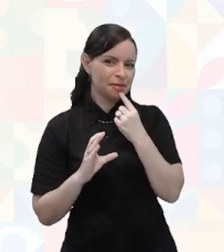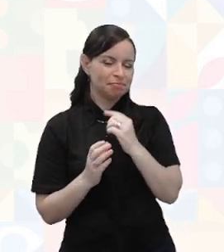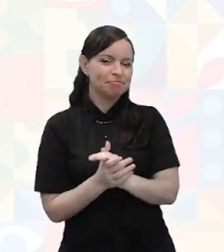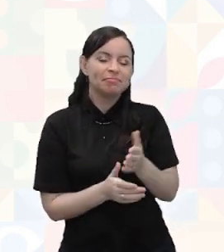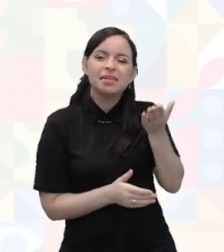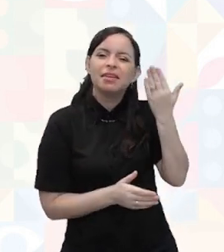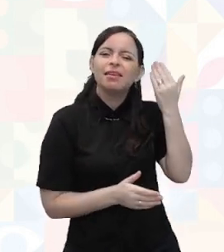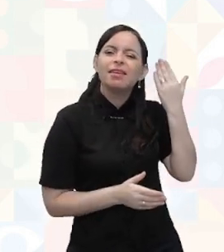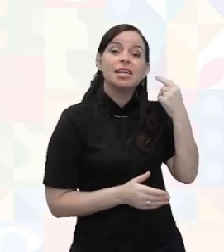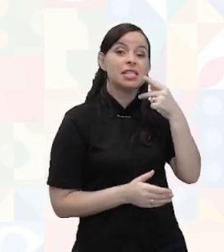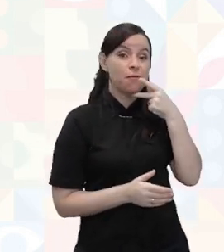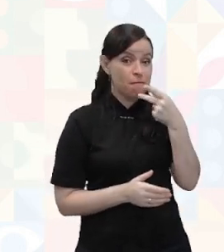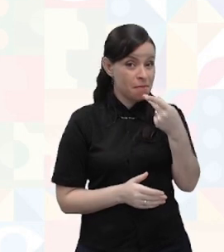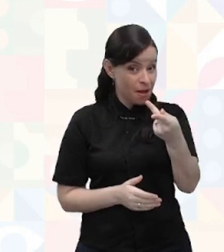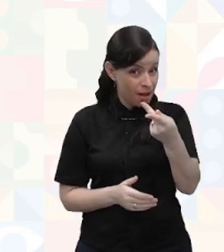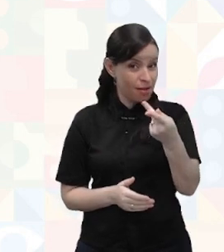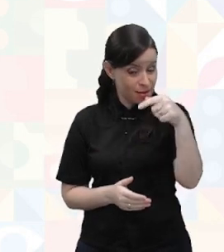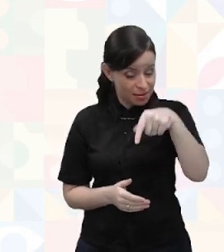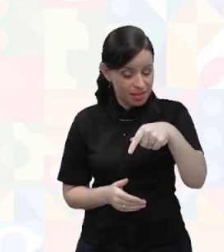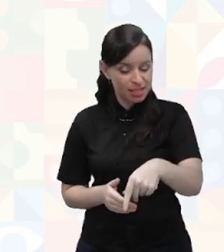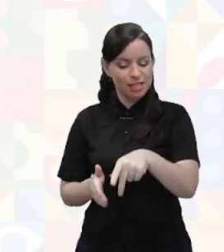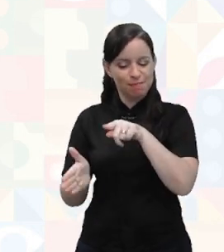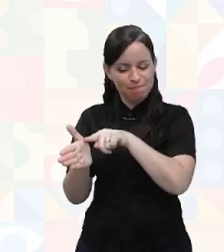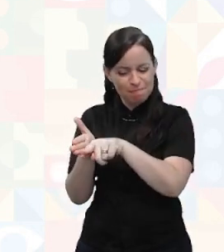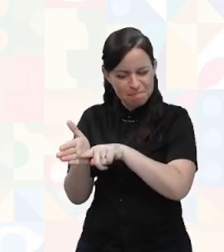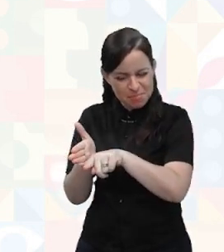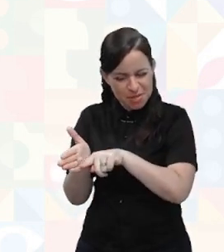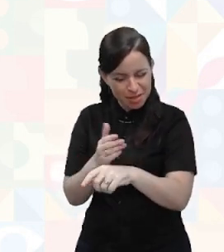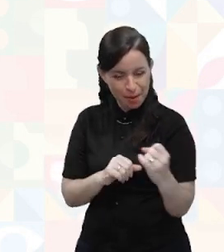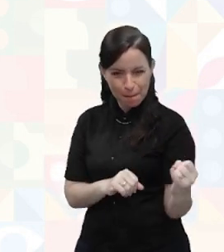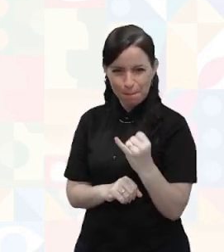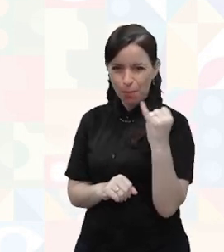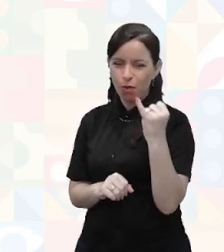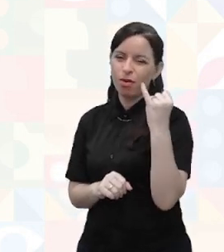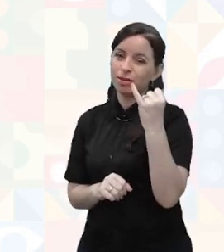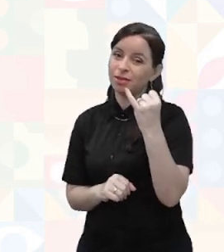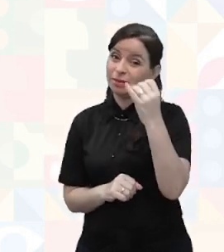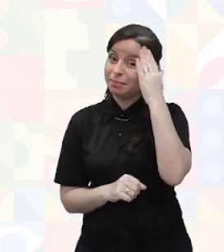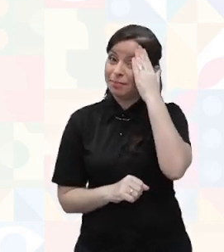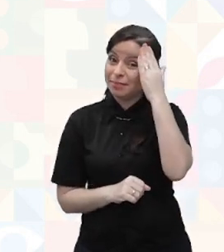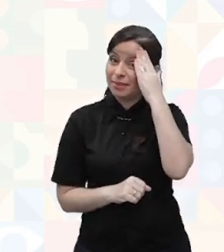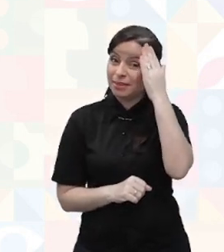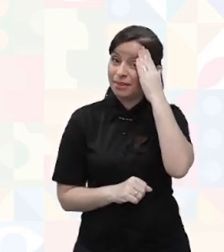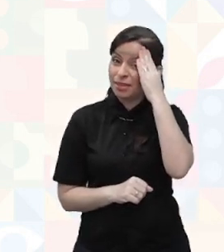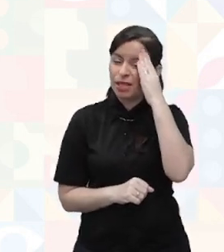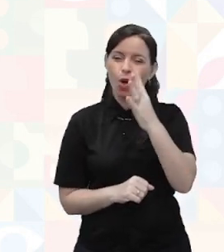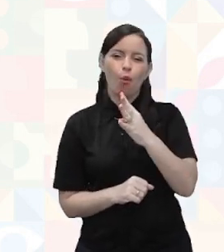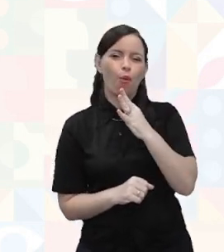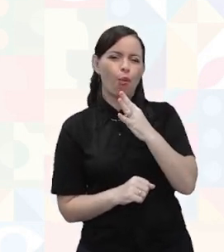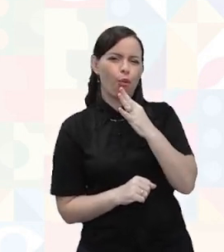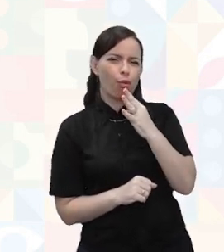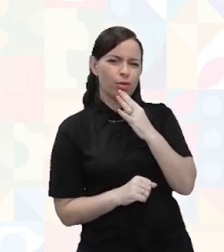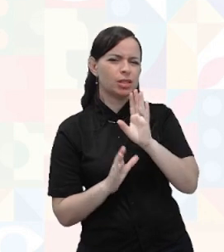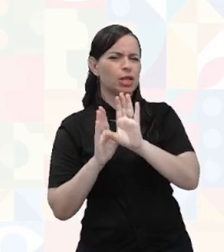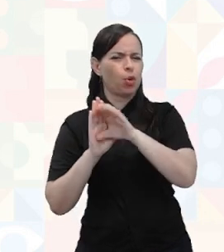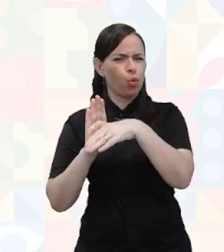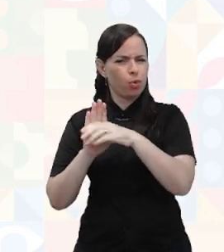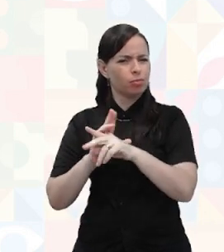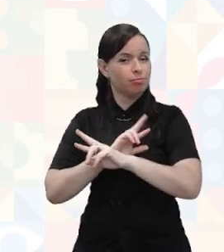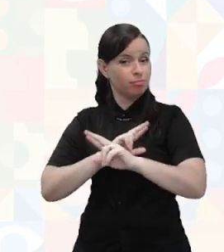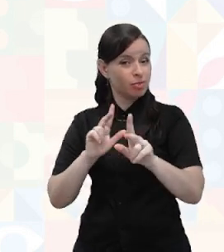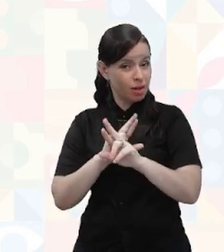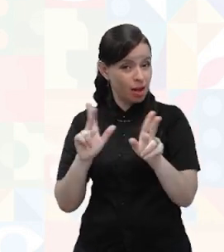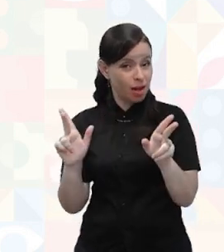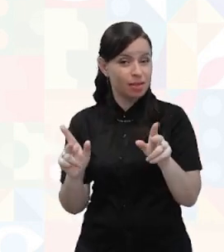pesquisar mais? A gente não vai abordar todos esses tópicos aqui na aula, tá? Vou selecionar alguns deles para mencionar para vocês.